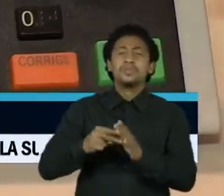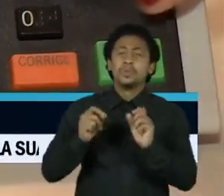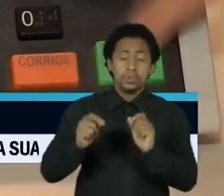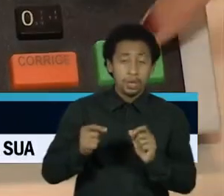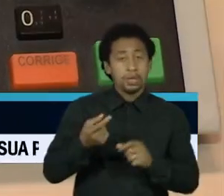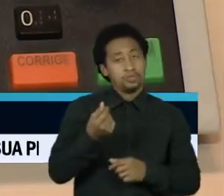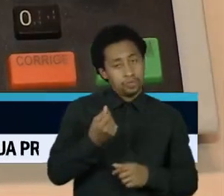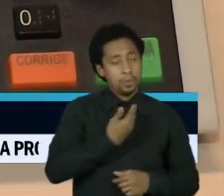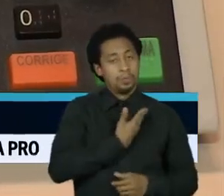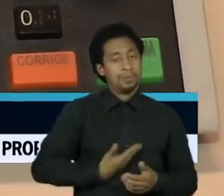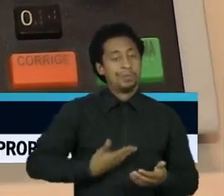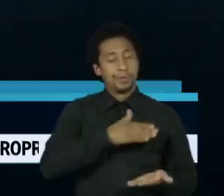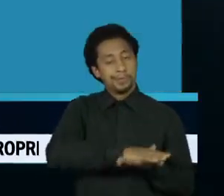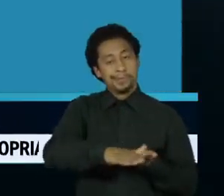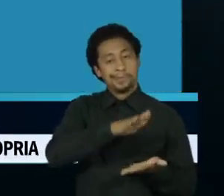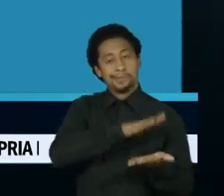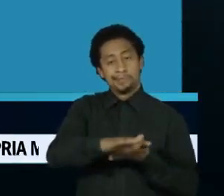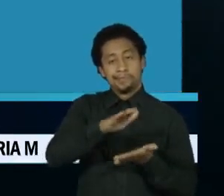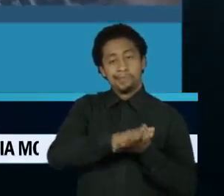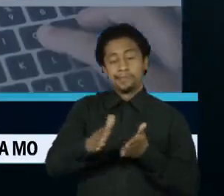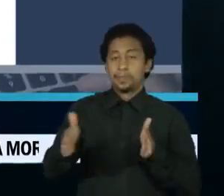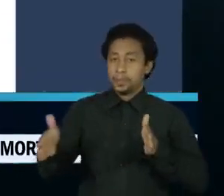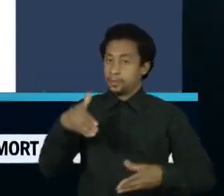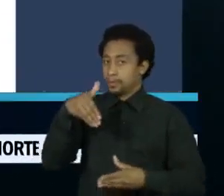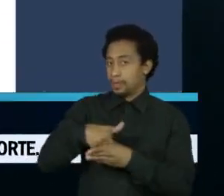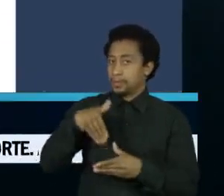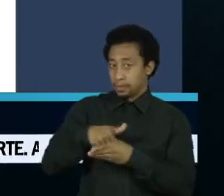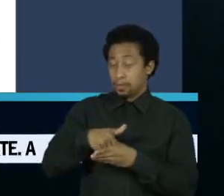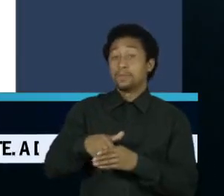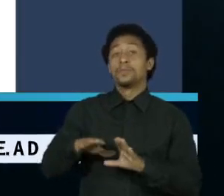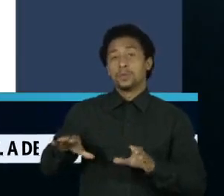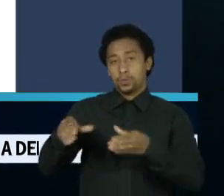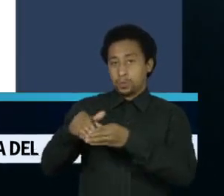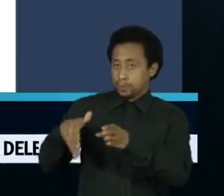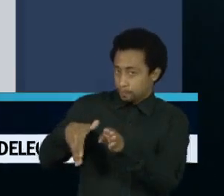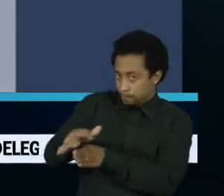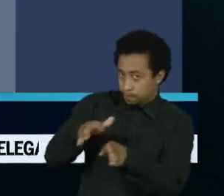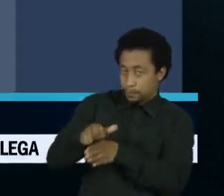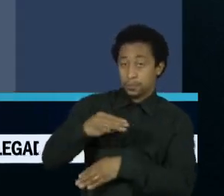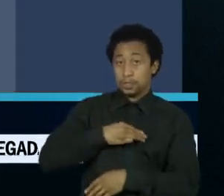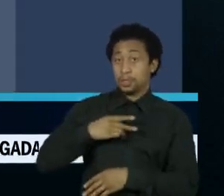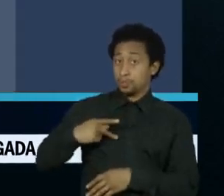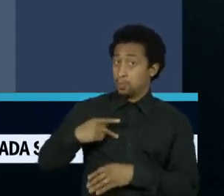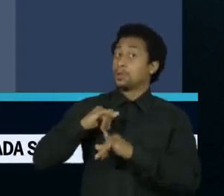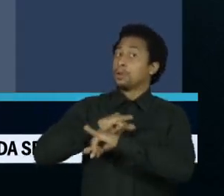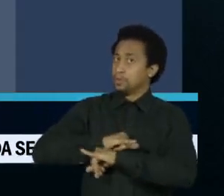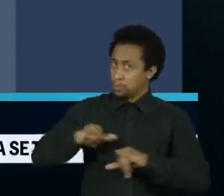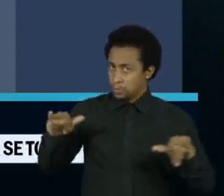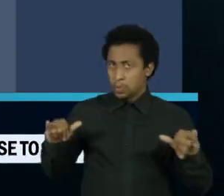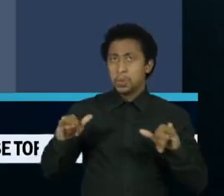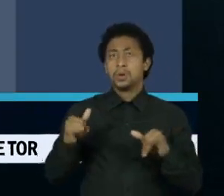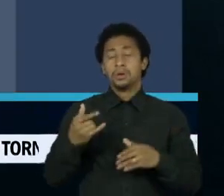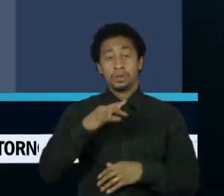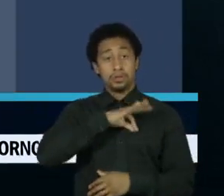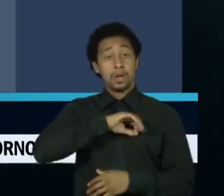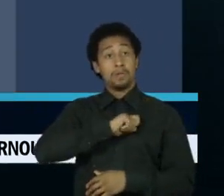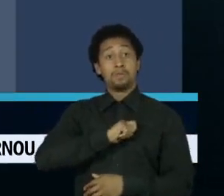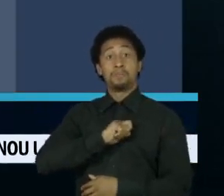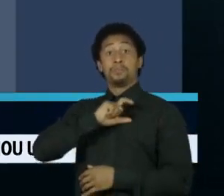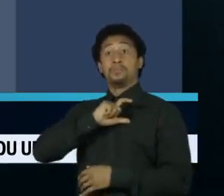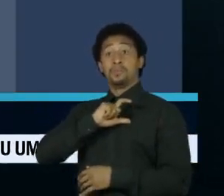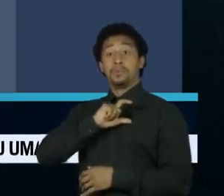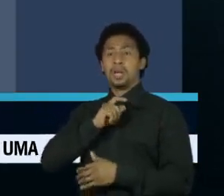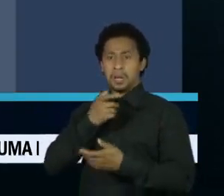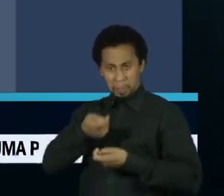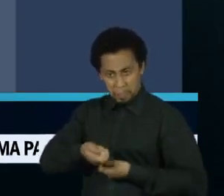às vésperas das eleições. Em nota, o Conselho Nacional do Ministério Público afirma que a medida não cria o benefício e que é